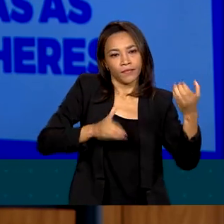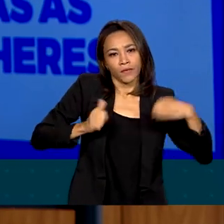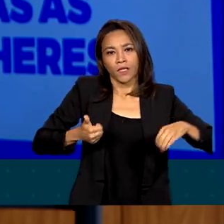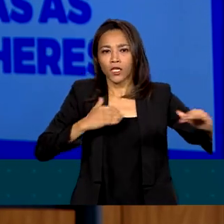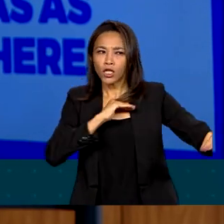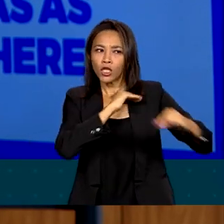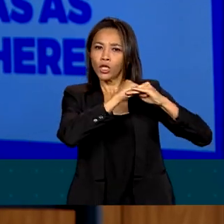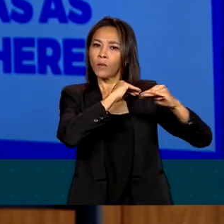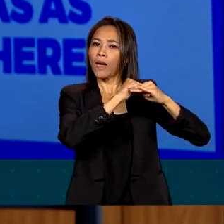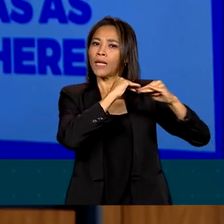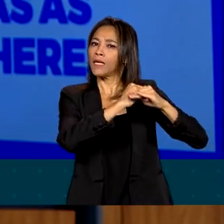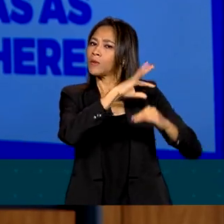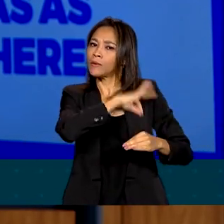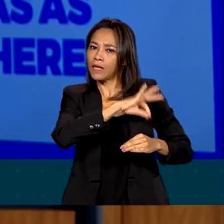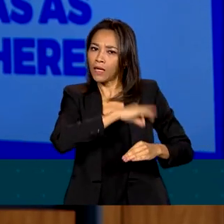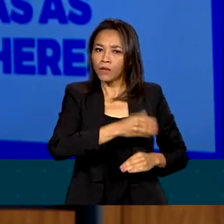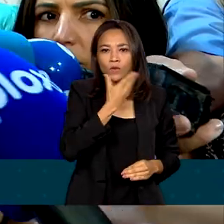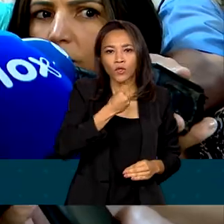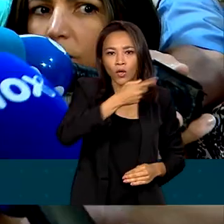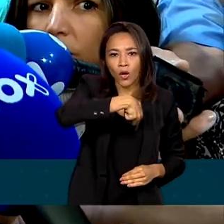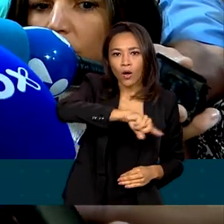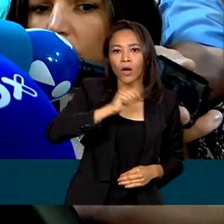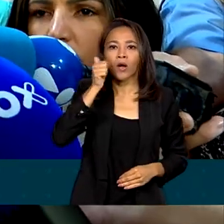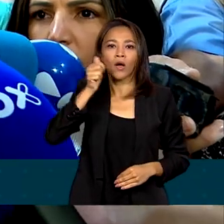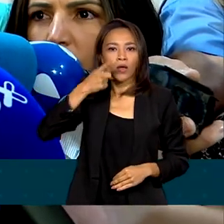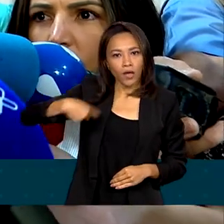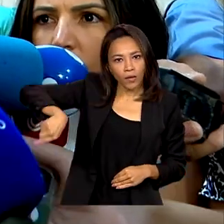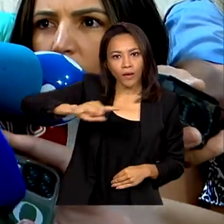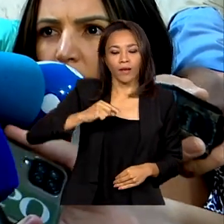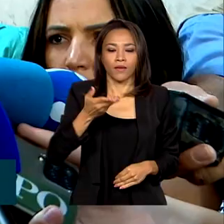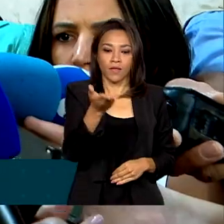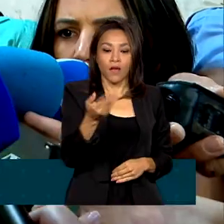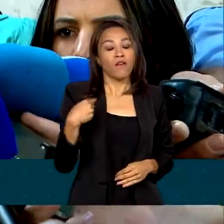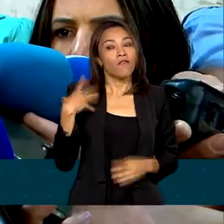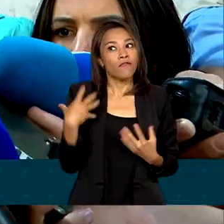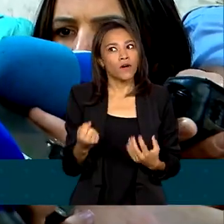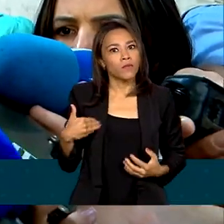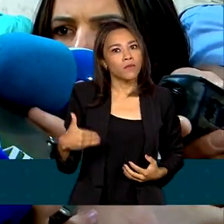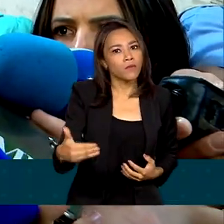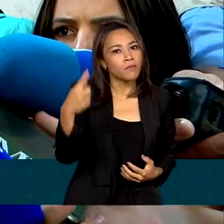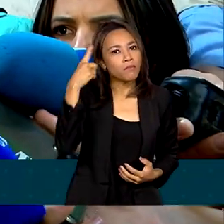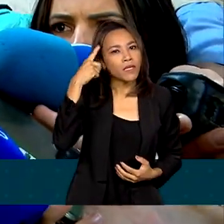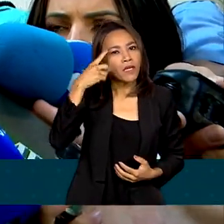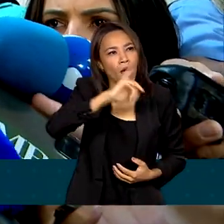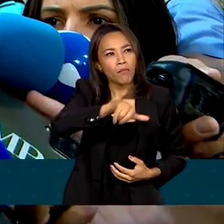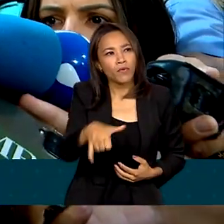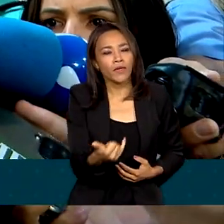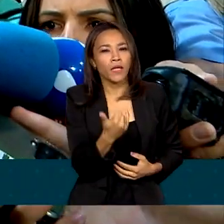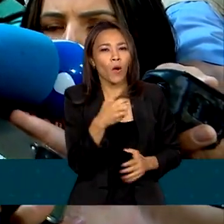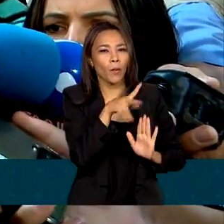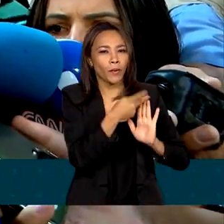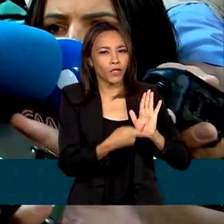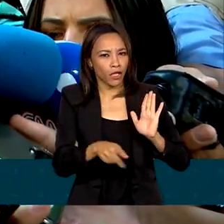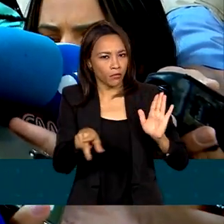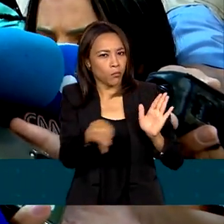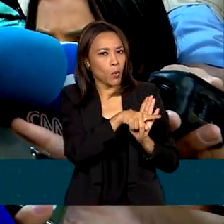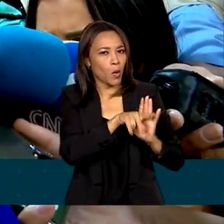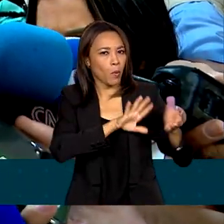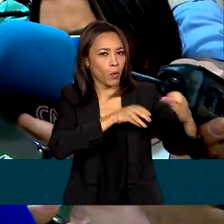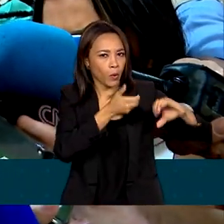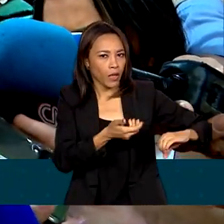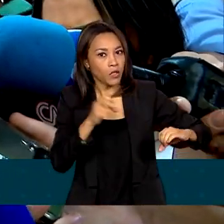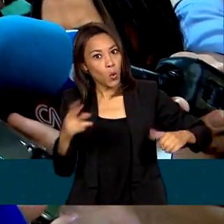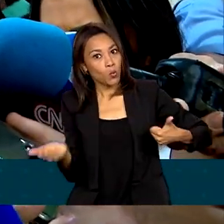salários de homens e mulheres. Nós podemos pensar até o dia 8, se vamos aproveitar o projeto do próprio Congresso, apresentar um